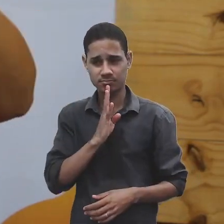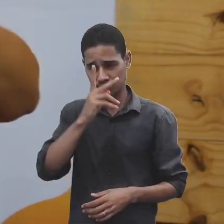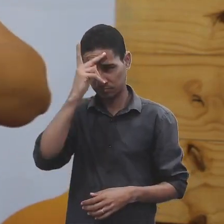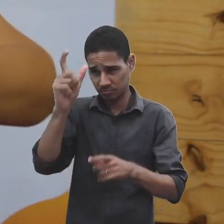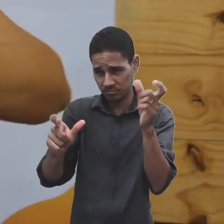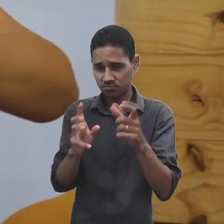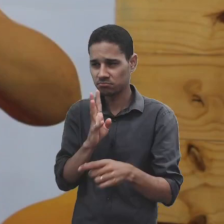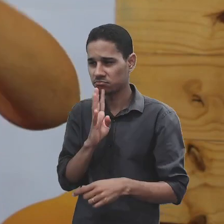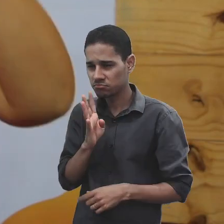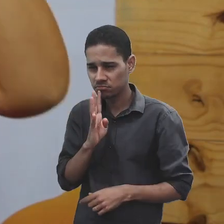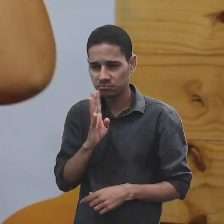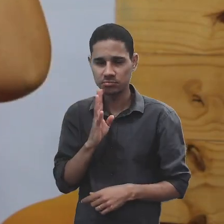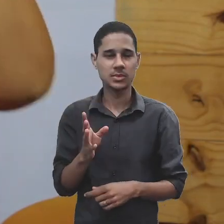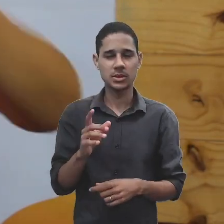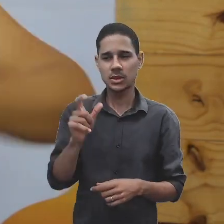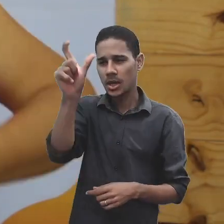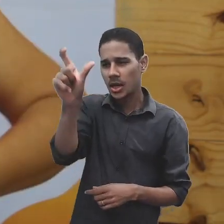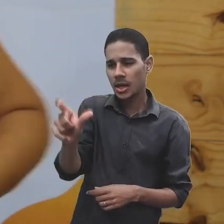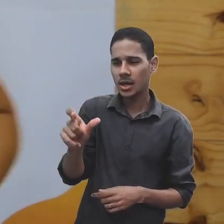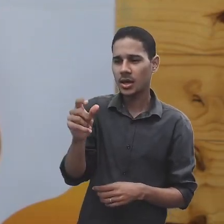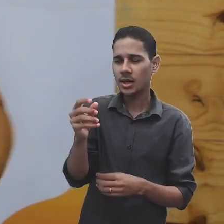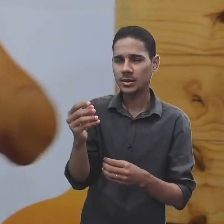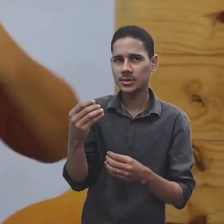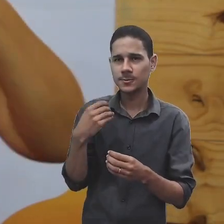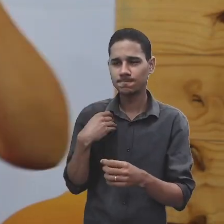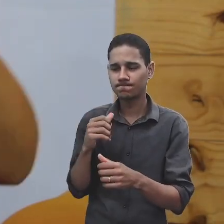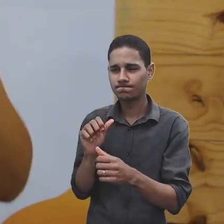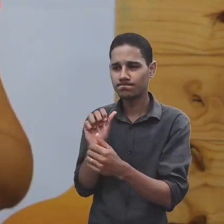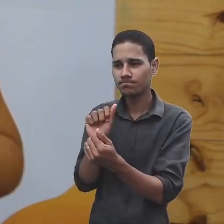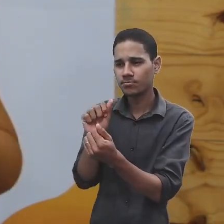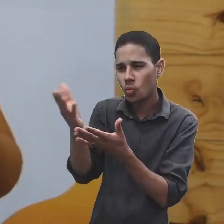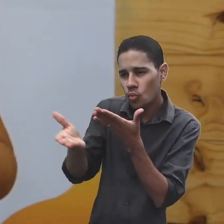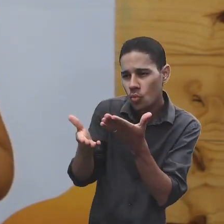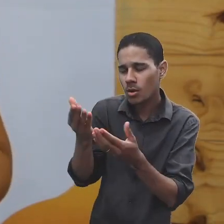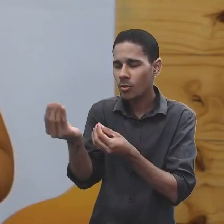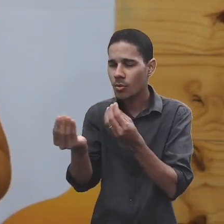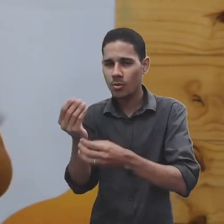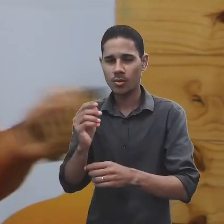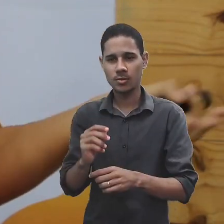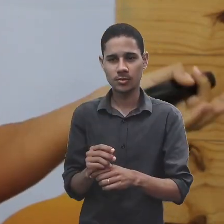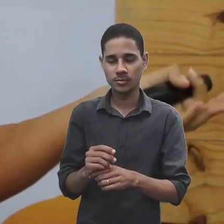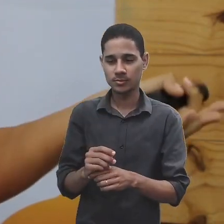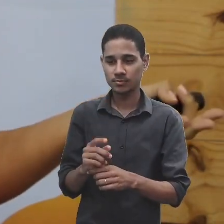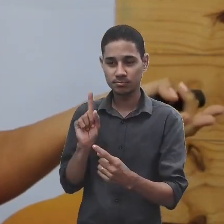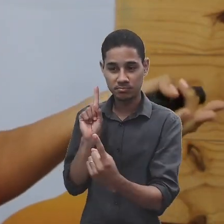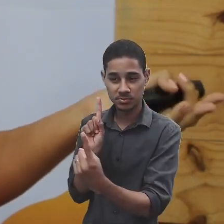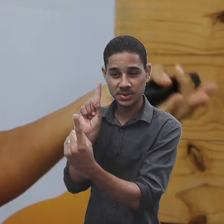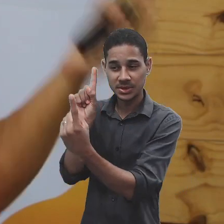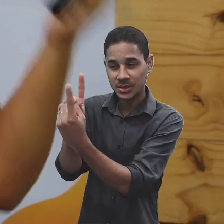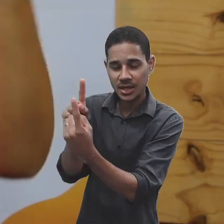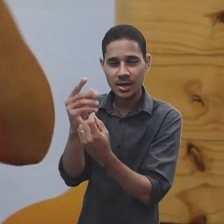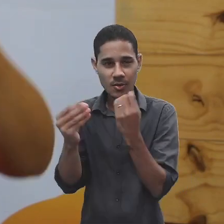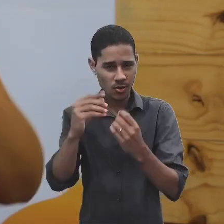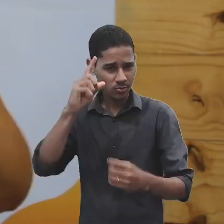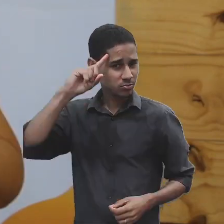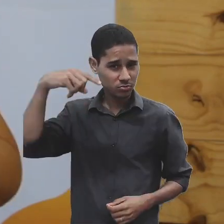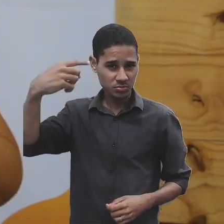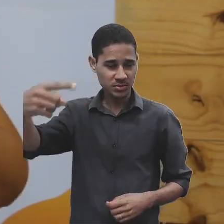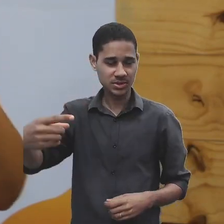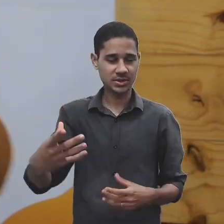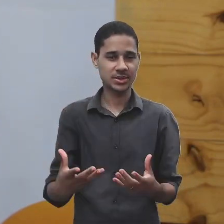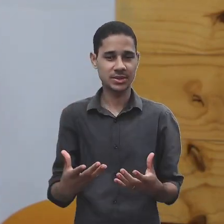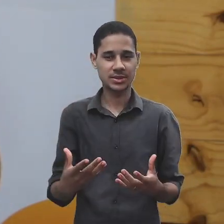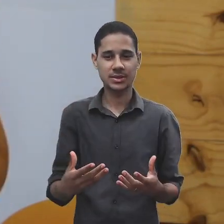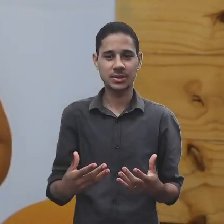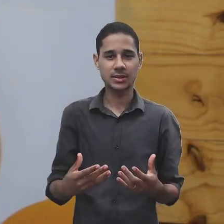específico sobre como tratar as pessoas, como abordar em várias situações do cotidiano no seu trabalho,